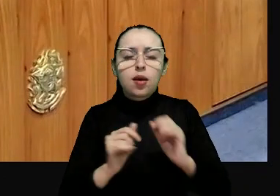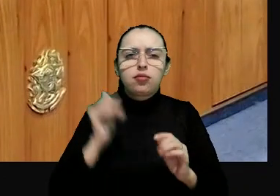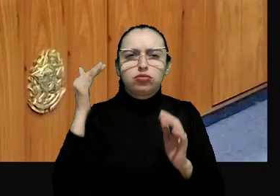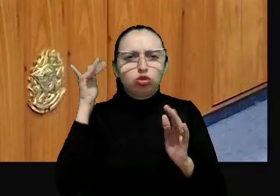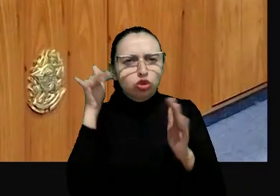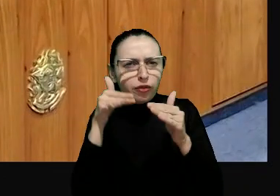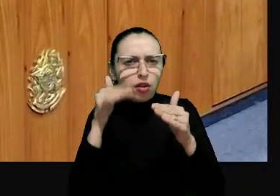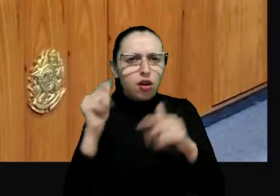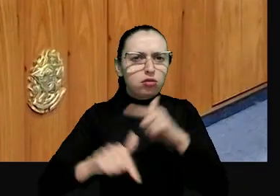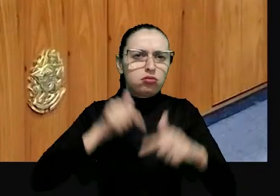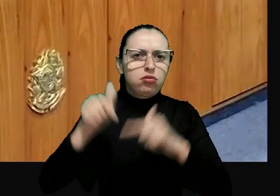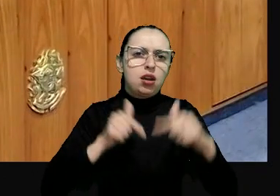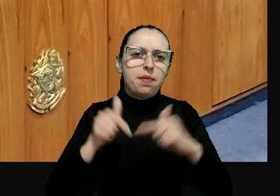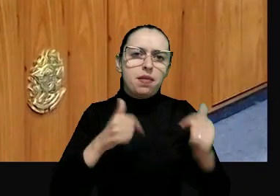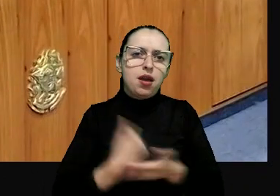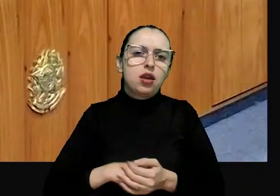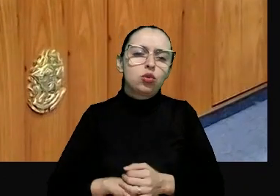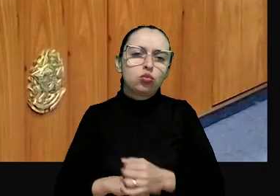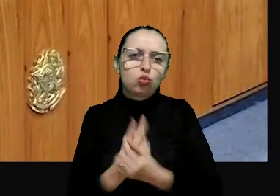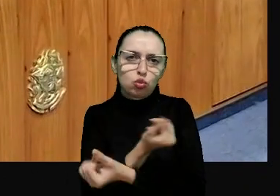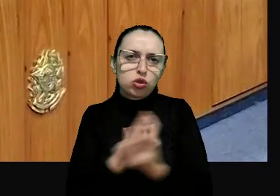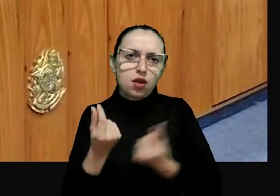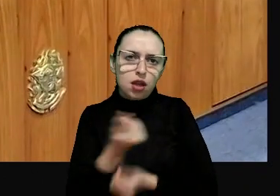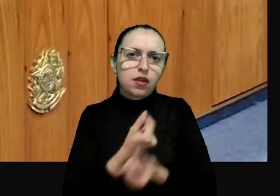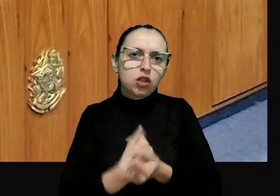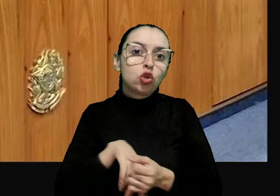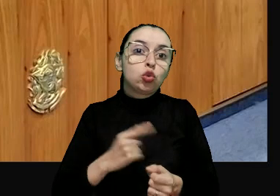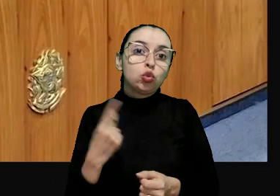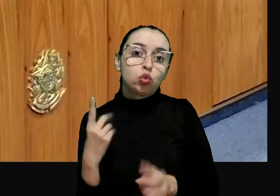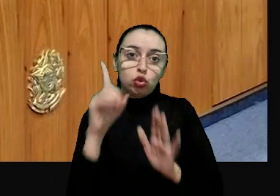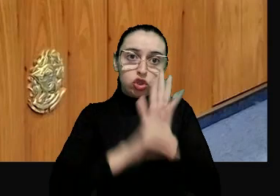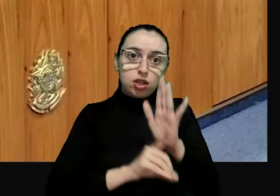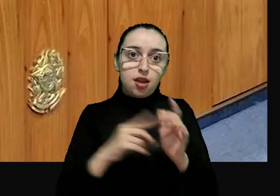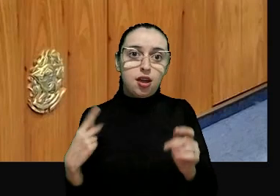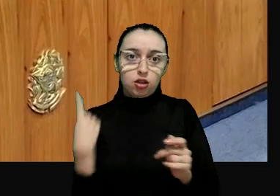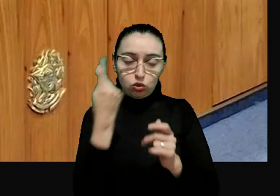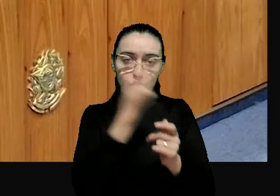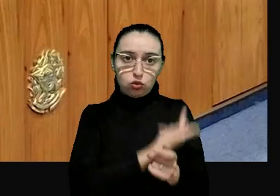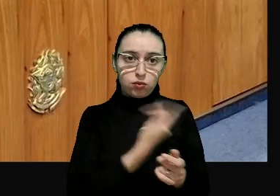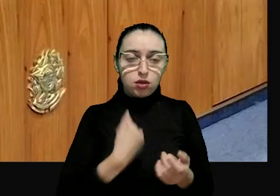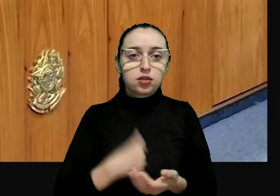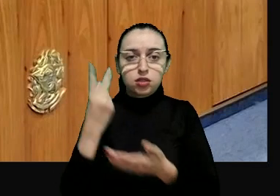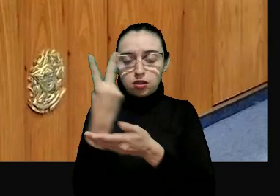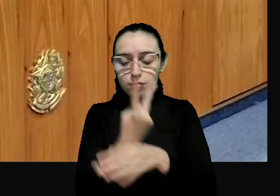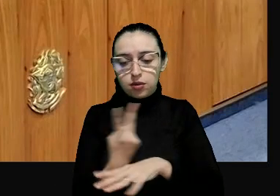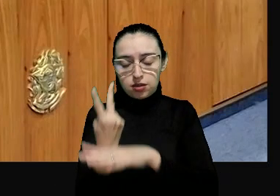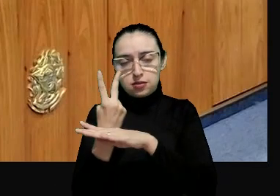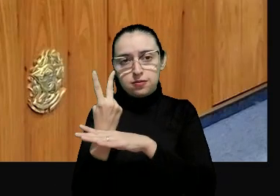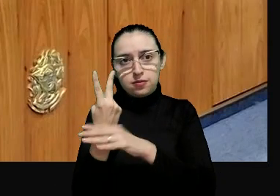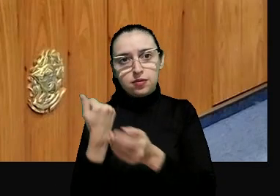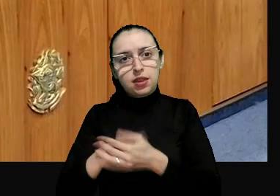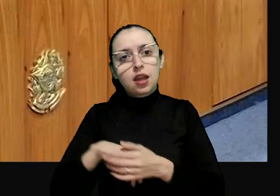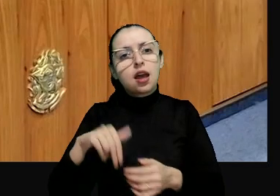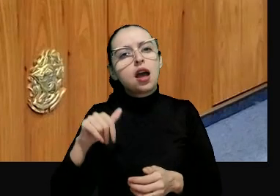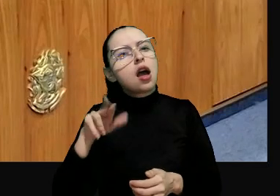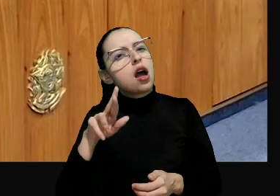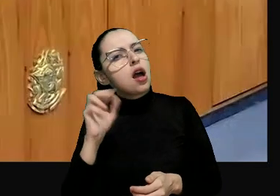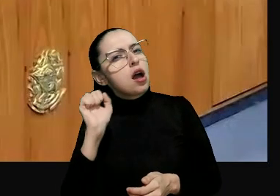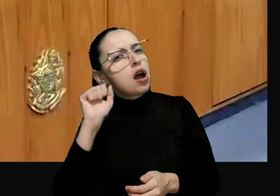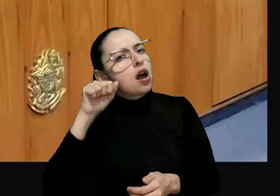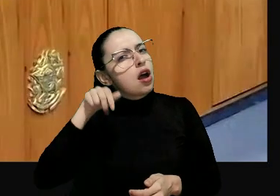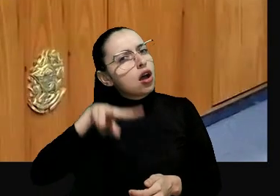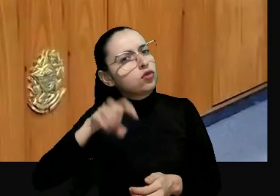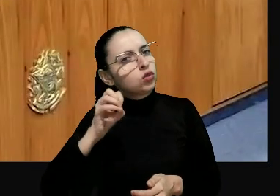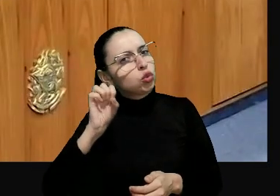jurídicos e sociais contemporâneos com destaque à contribuição no campo dos direitos humanos Flávia recebeu recentemente o prêmio da Humboldt